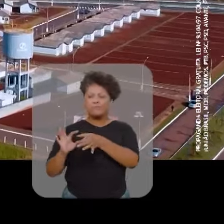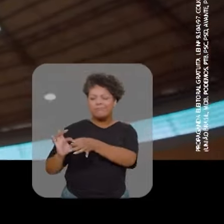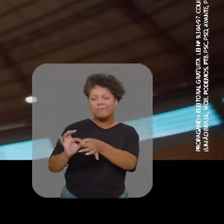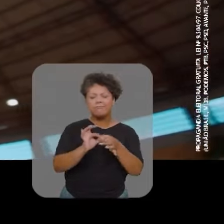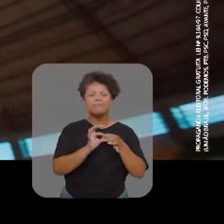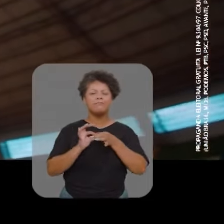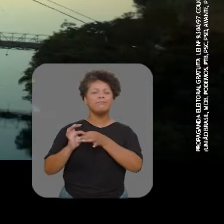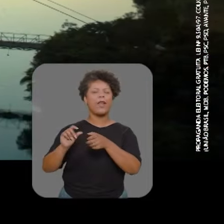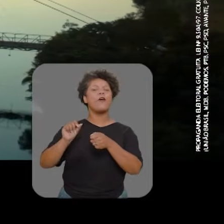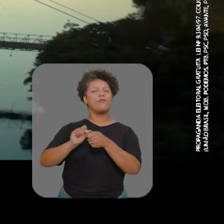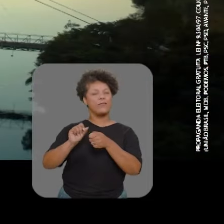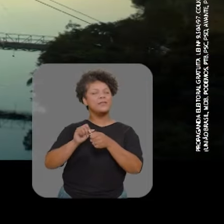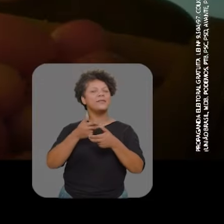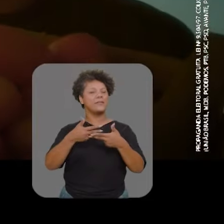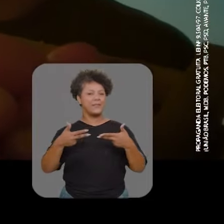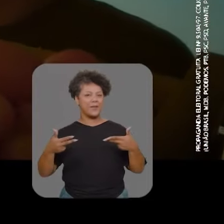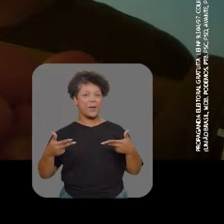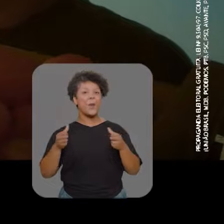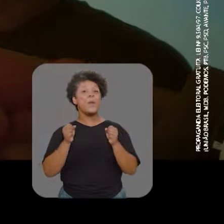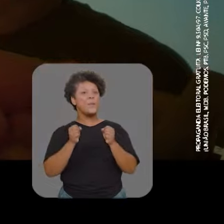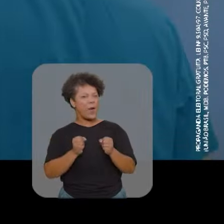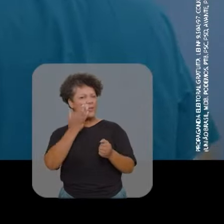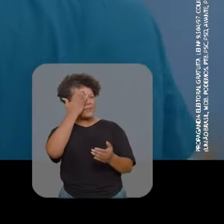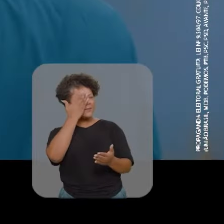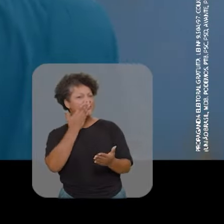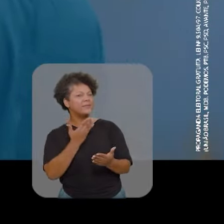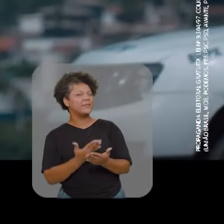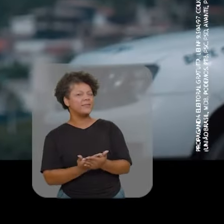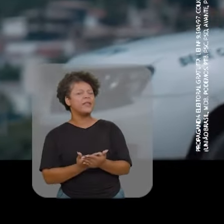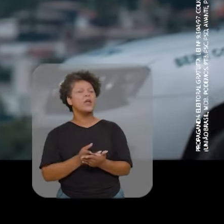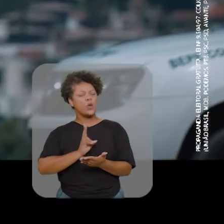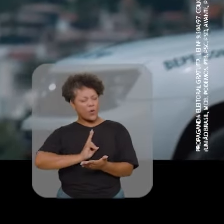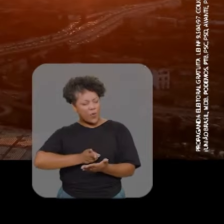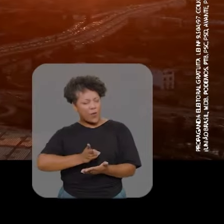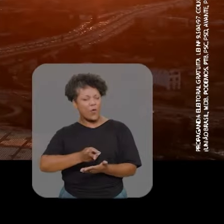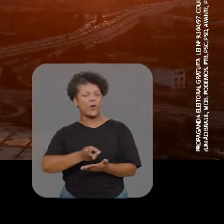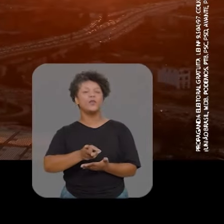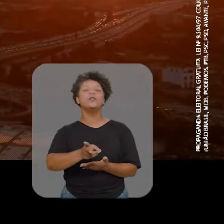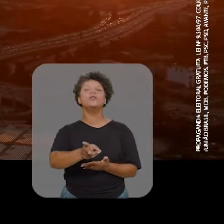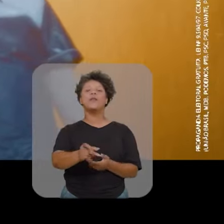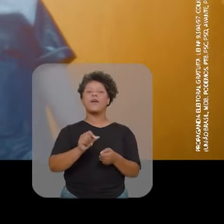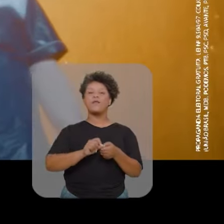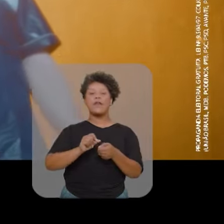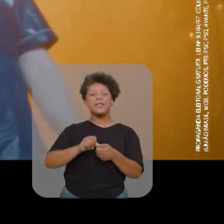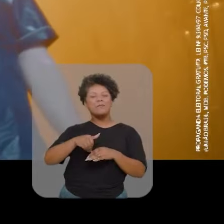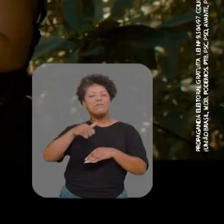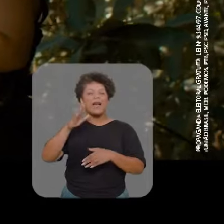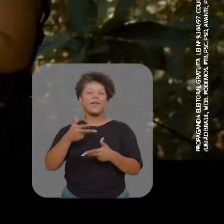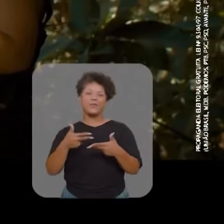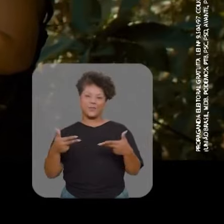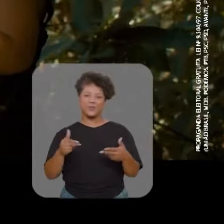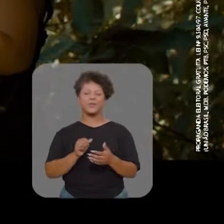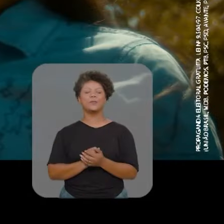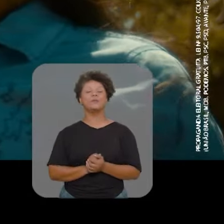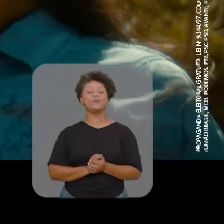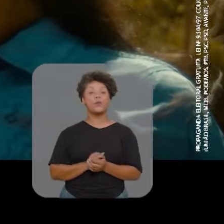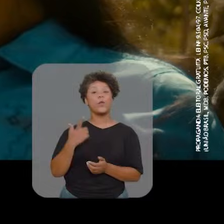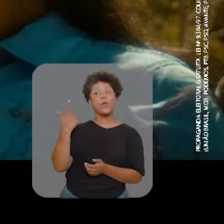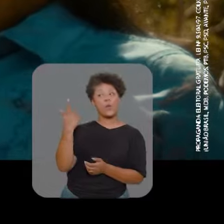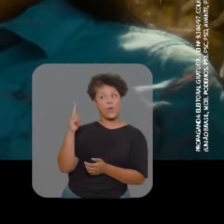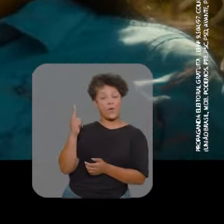dadas, fizemos muito. E pode ter certeza que vamos seguir em frente e fazer muito mais.